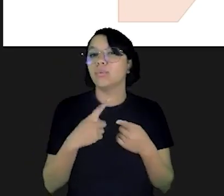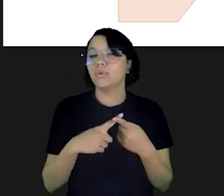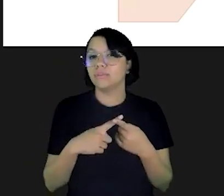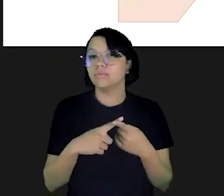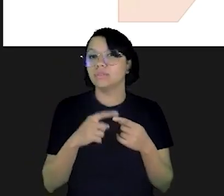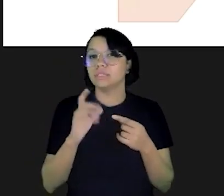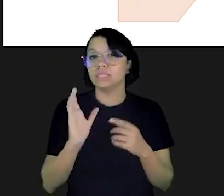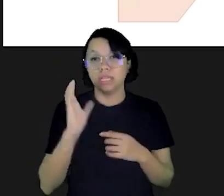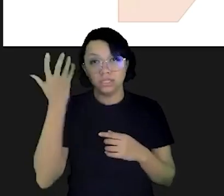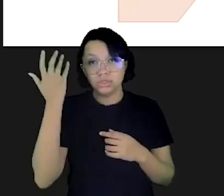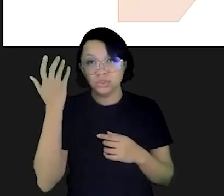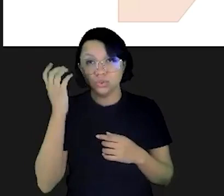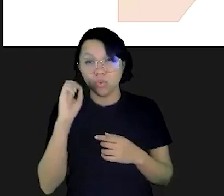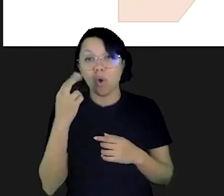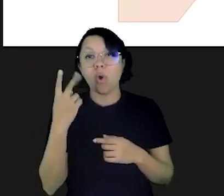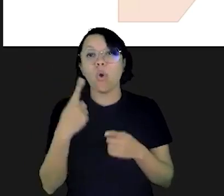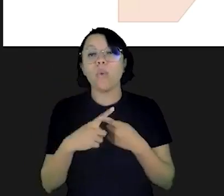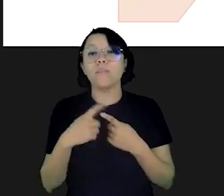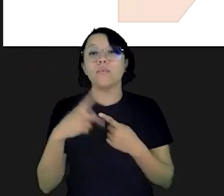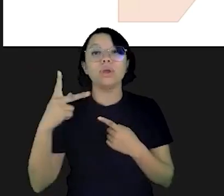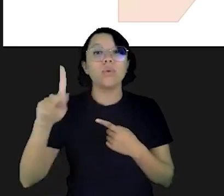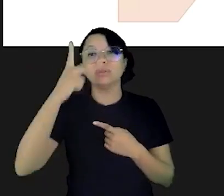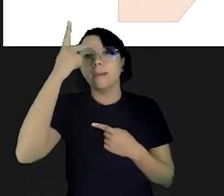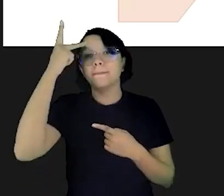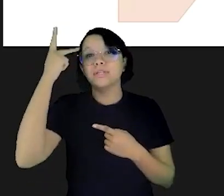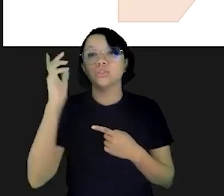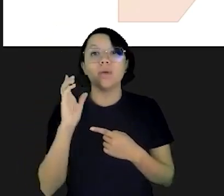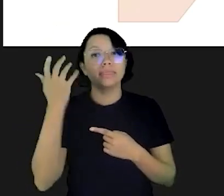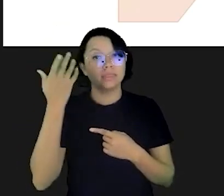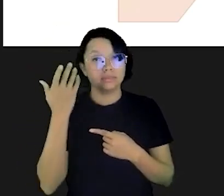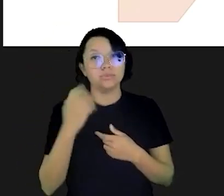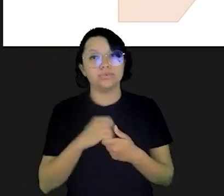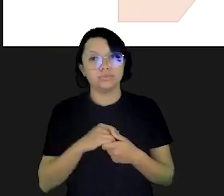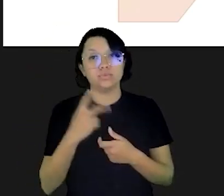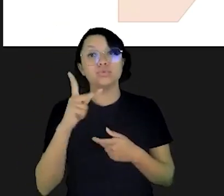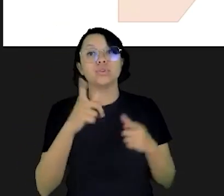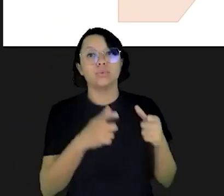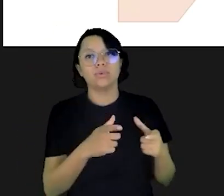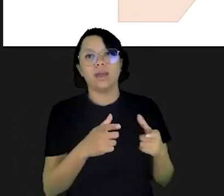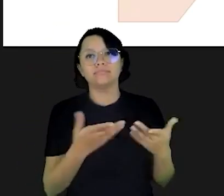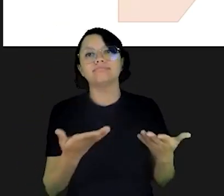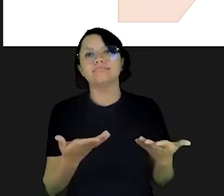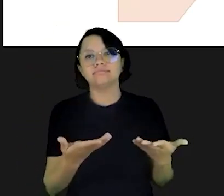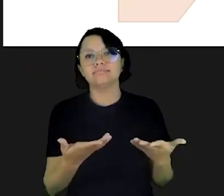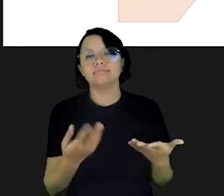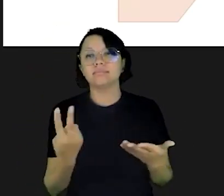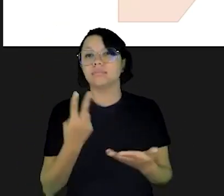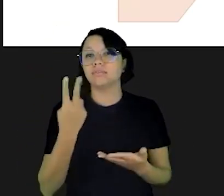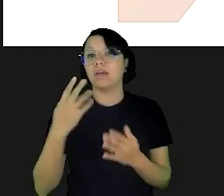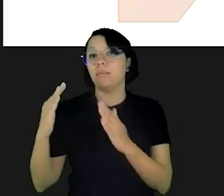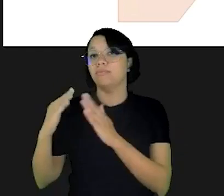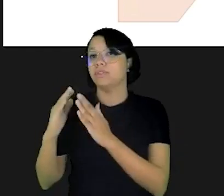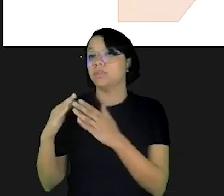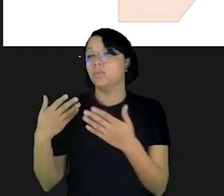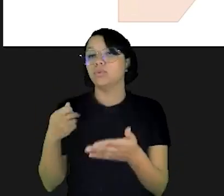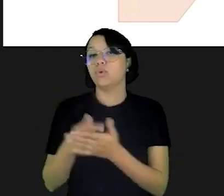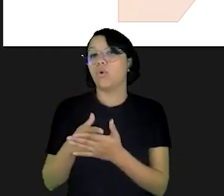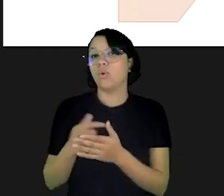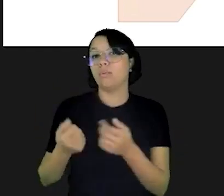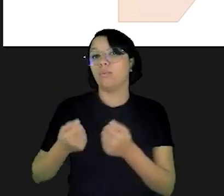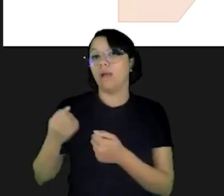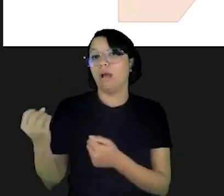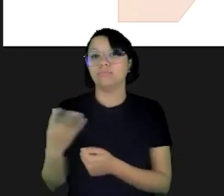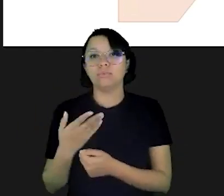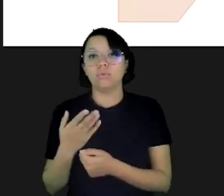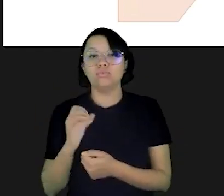gasta o seu dinheiro porque você assim decidiu ou porque outra pessoa tomou a decisão por você isso aqui vale